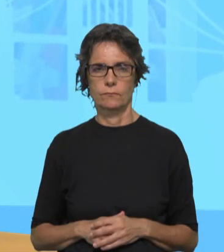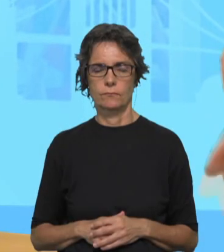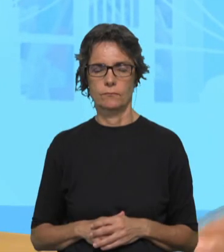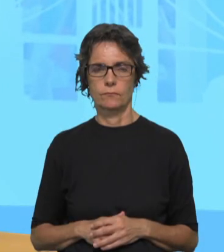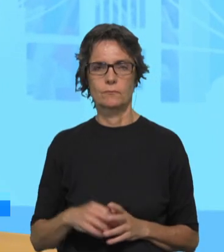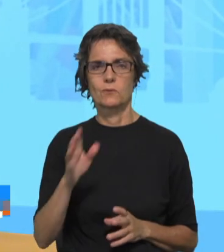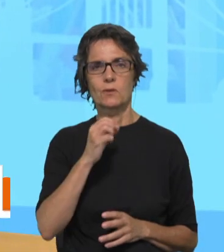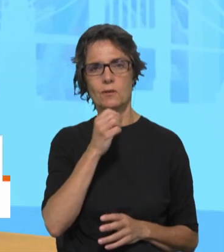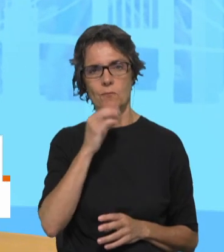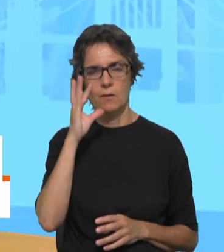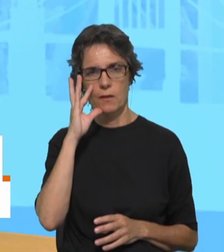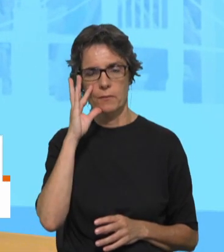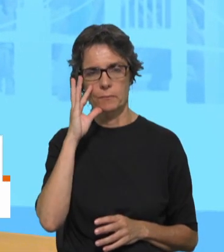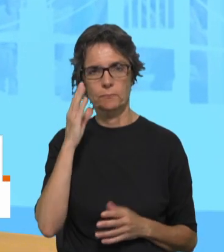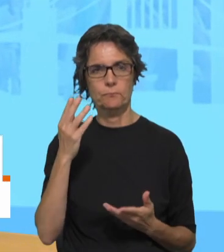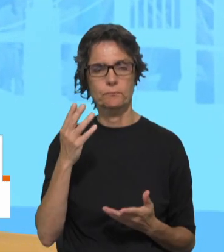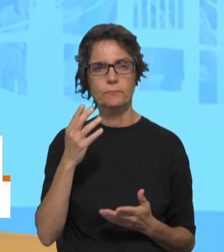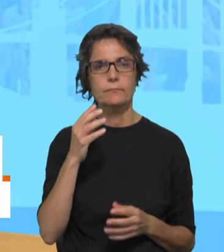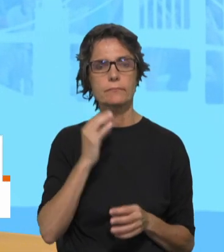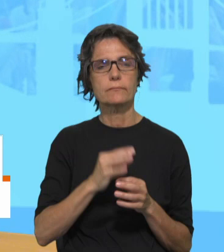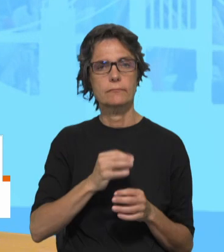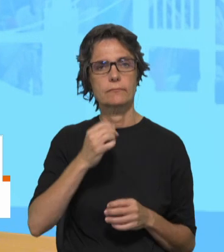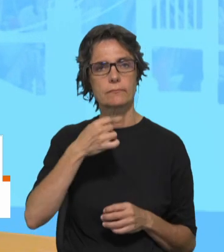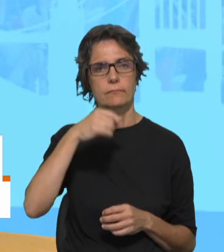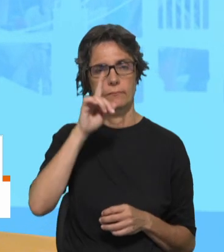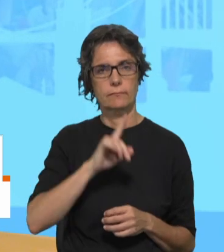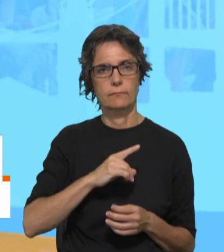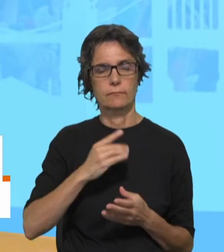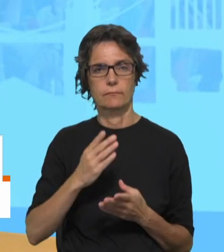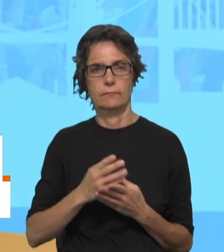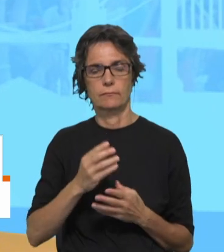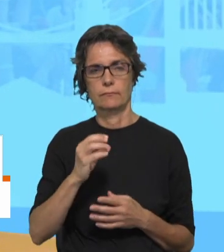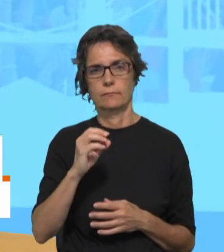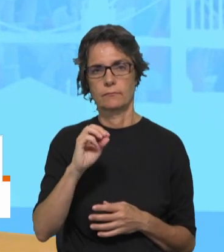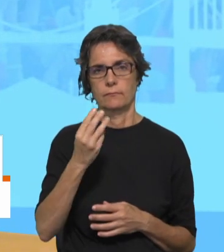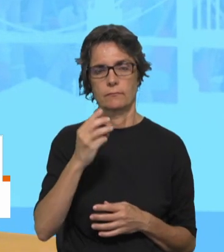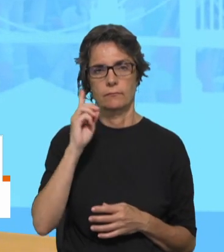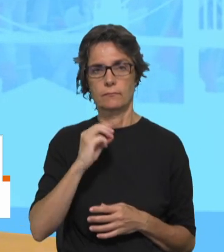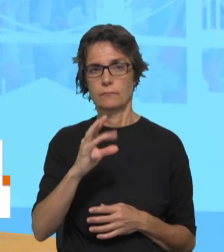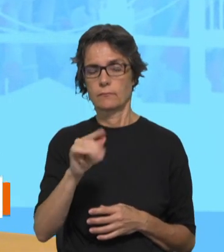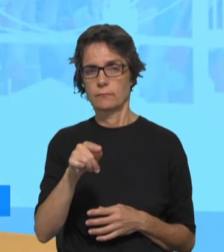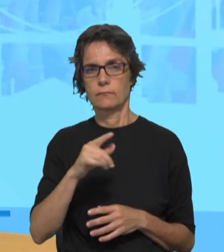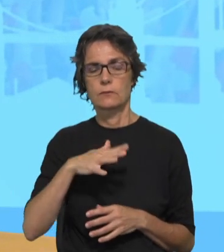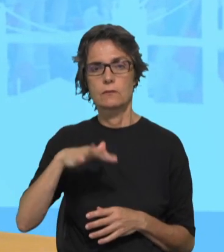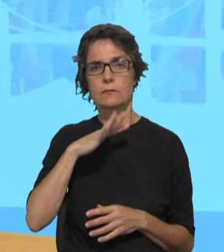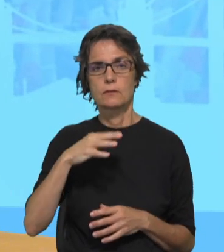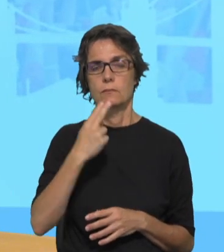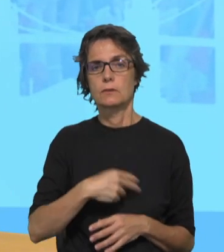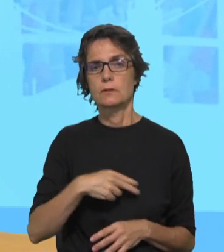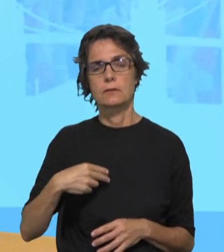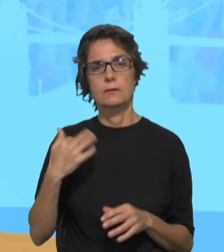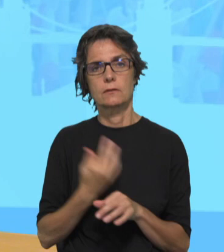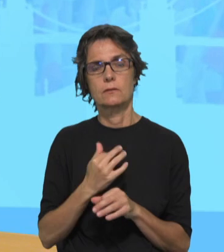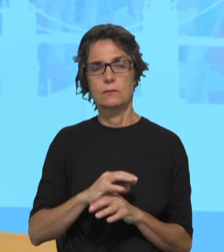Olá, boa tarde. Entre 1 de setembro e 4 de outubro, a família cristã une-se para uma celebração mundial de